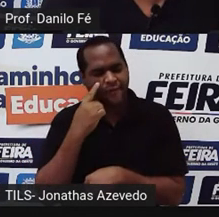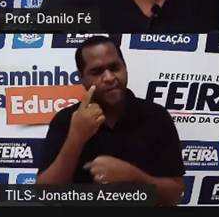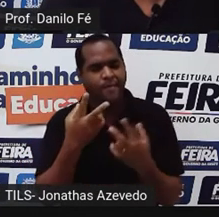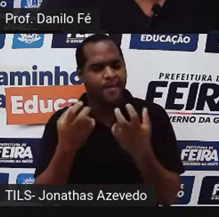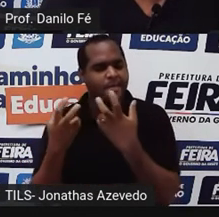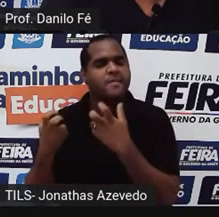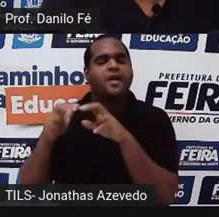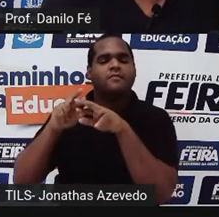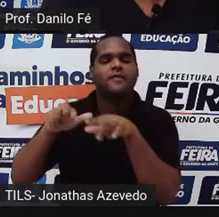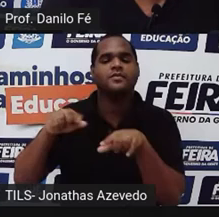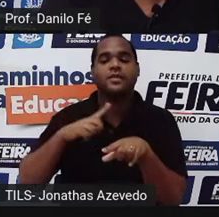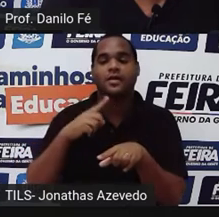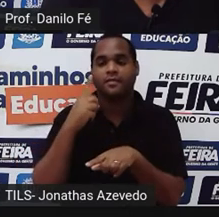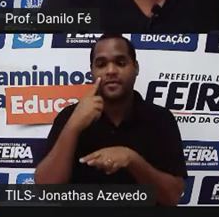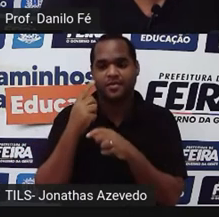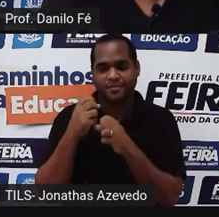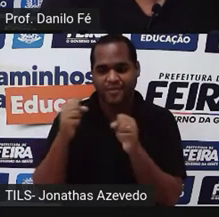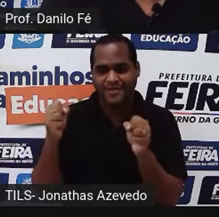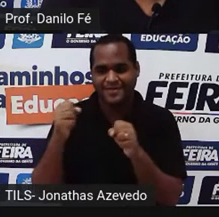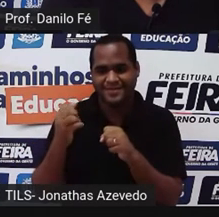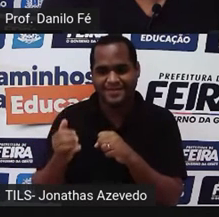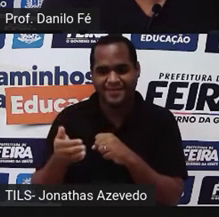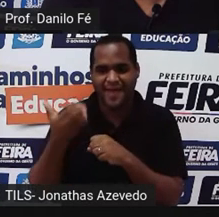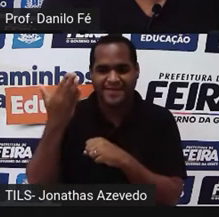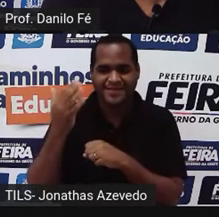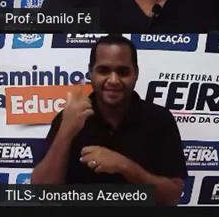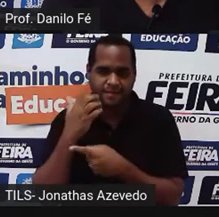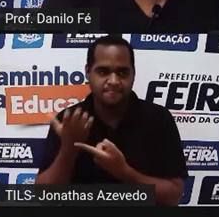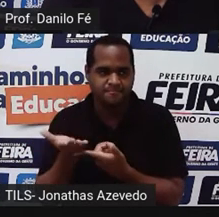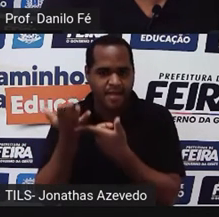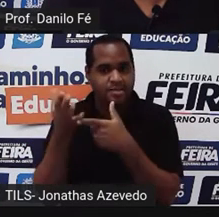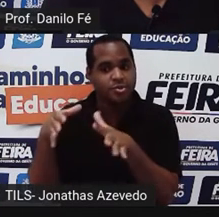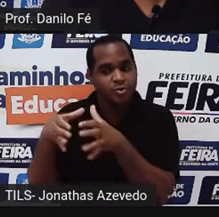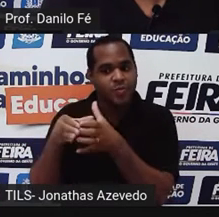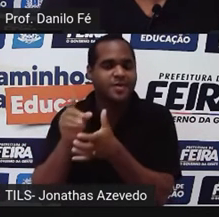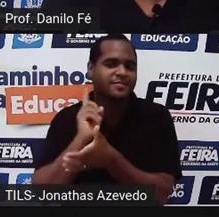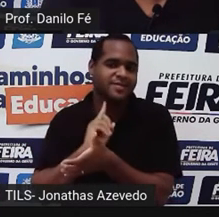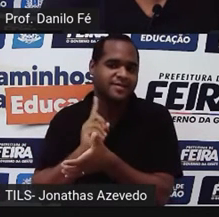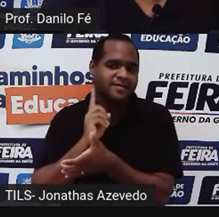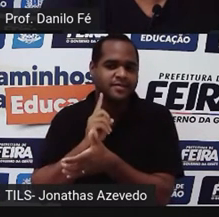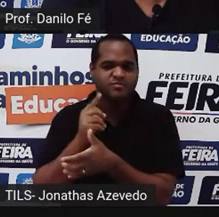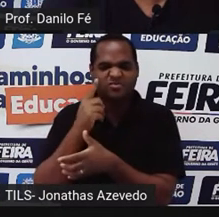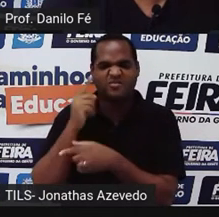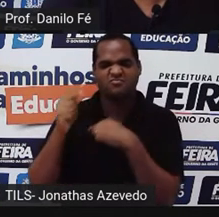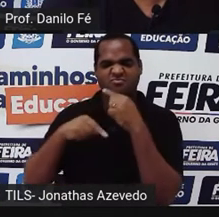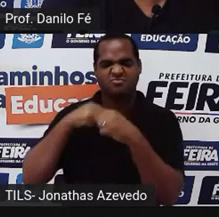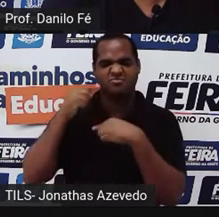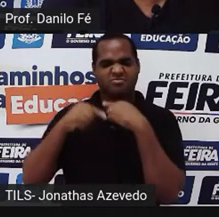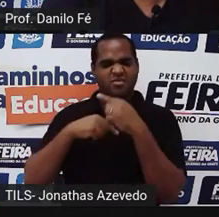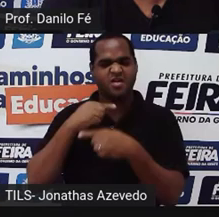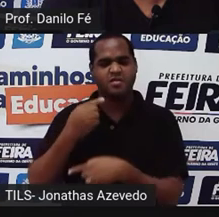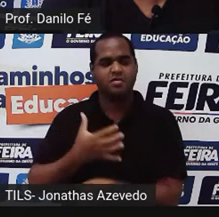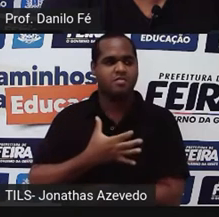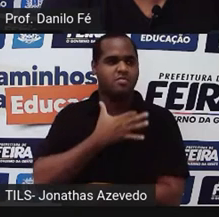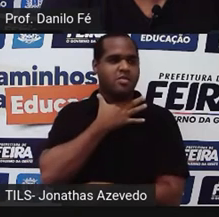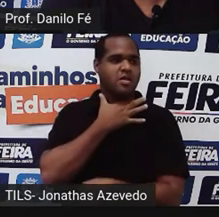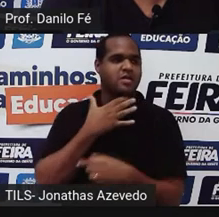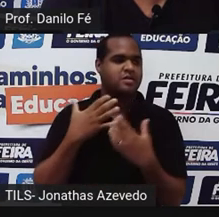uma parte da elite mineira acha intoleráveis as medidas que